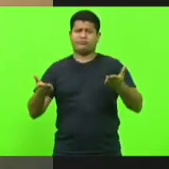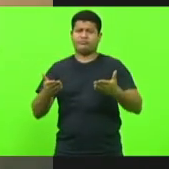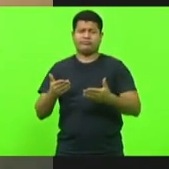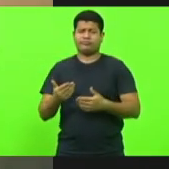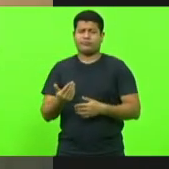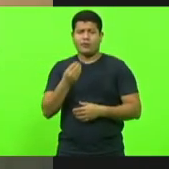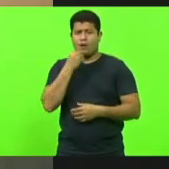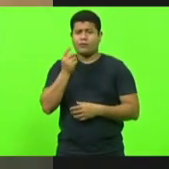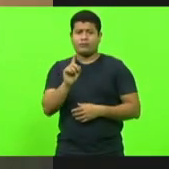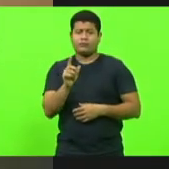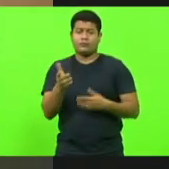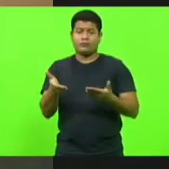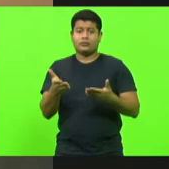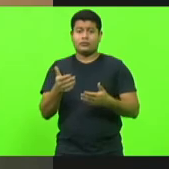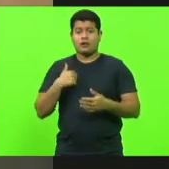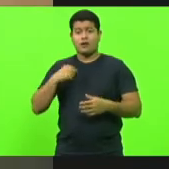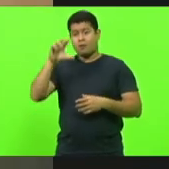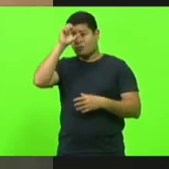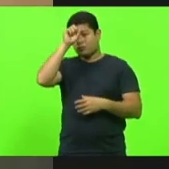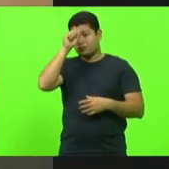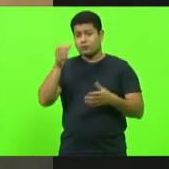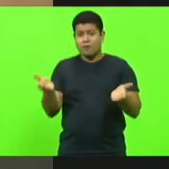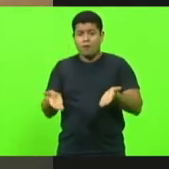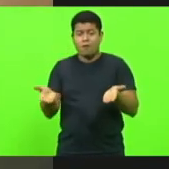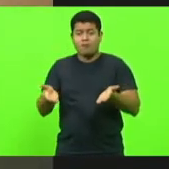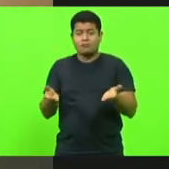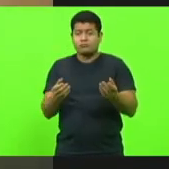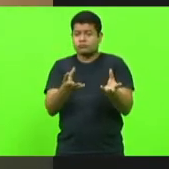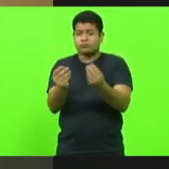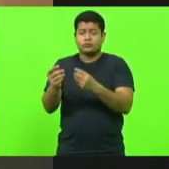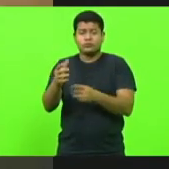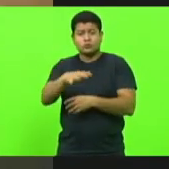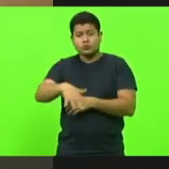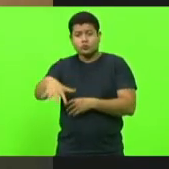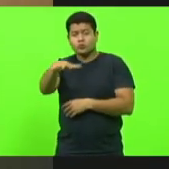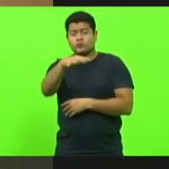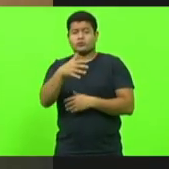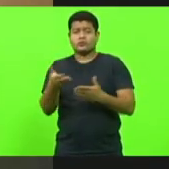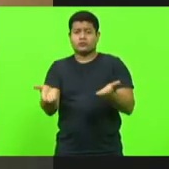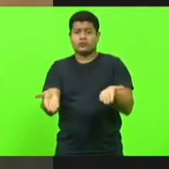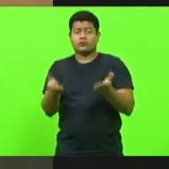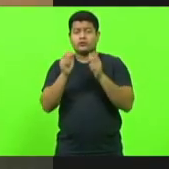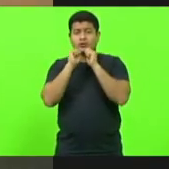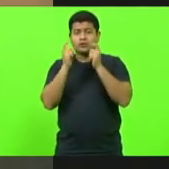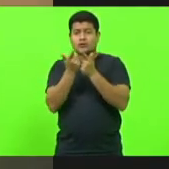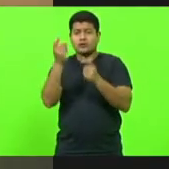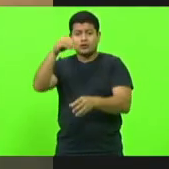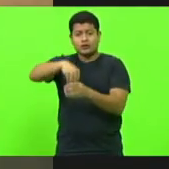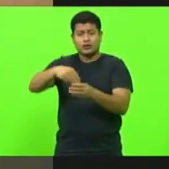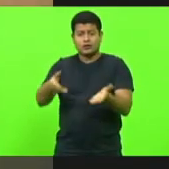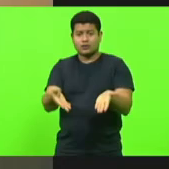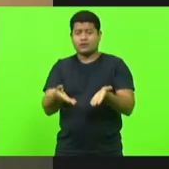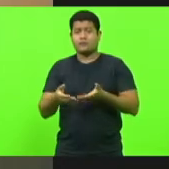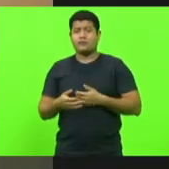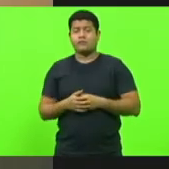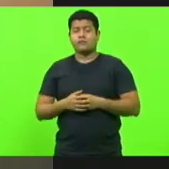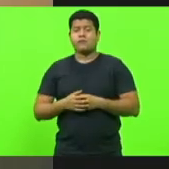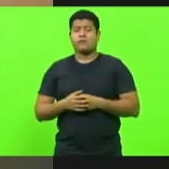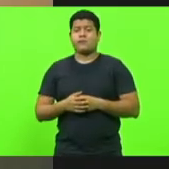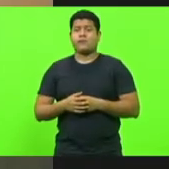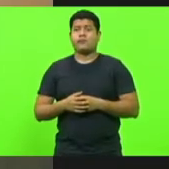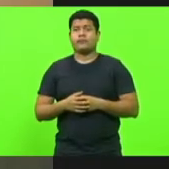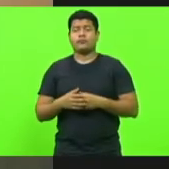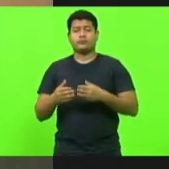né tá sendo realmente um aprendizado muito importante pra mim pra minha vida então agradeço a todos a todos realmente é